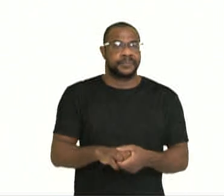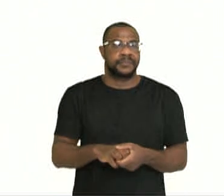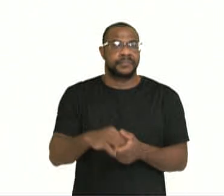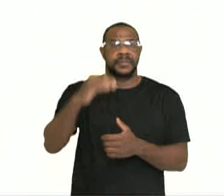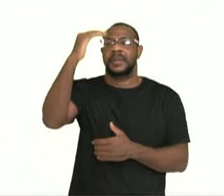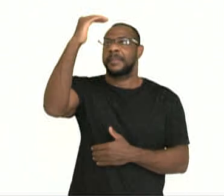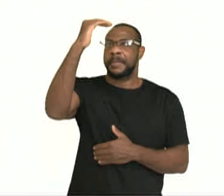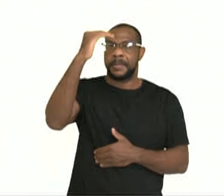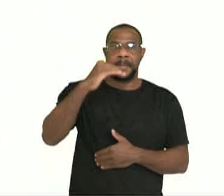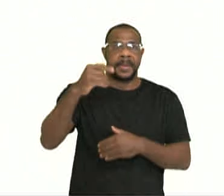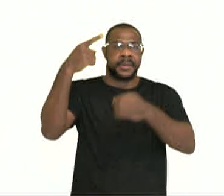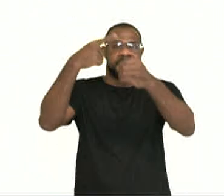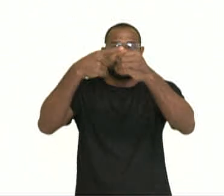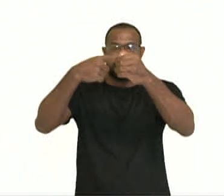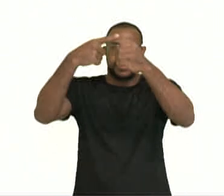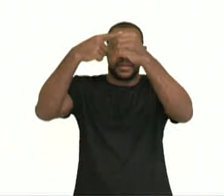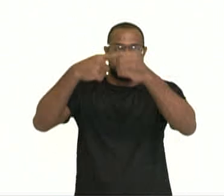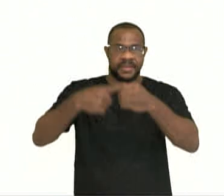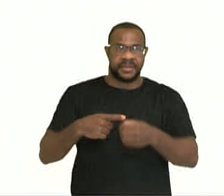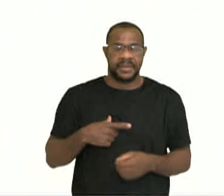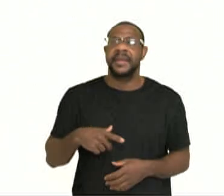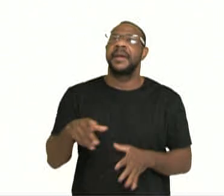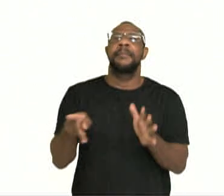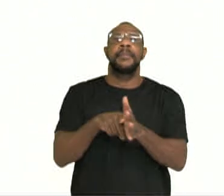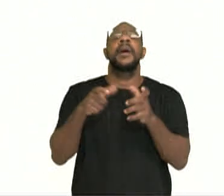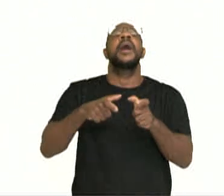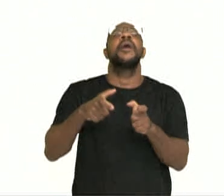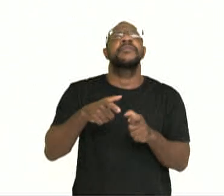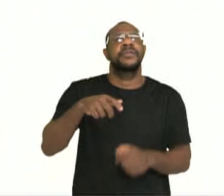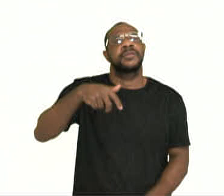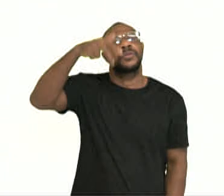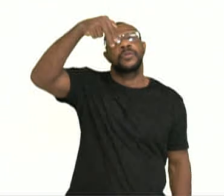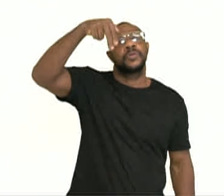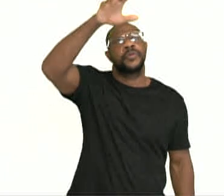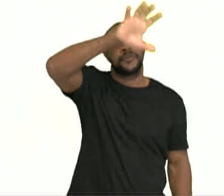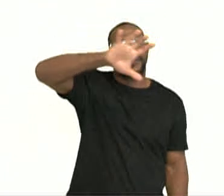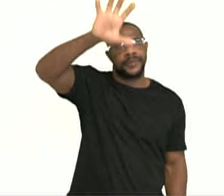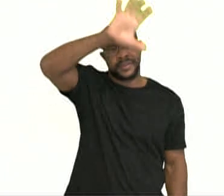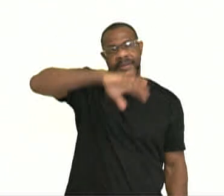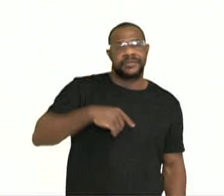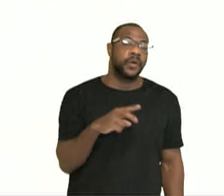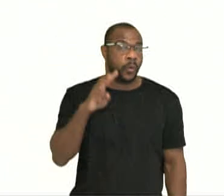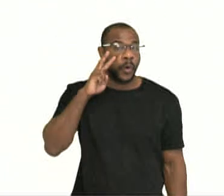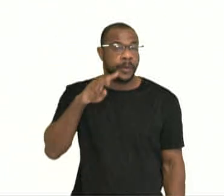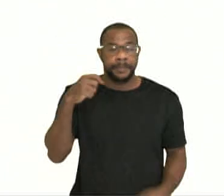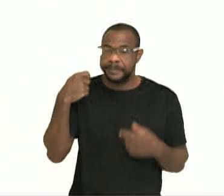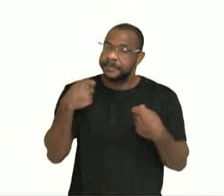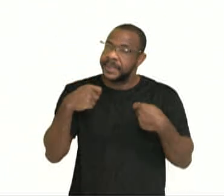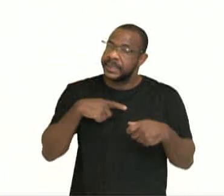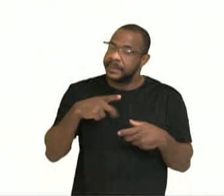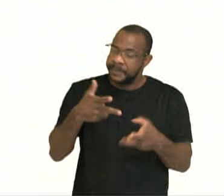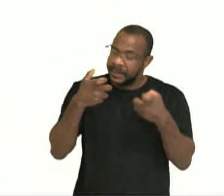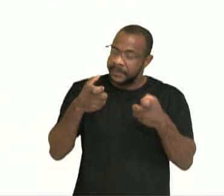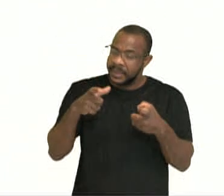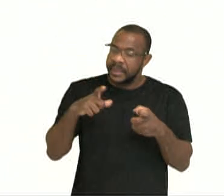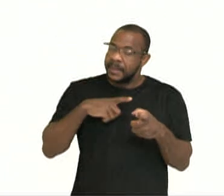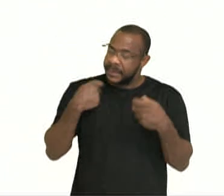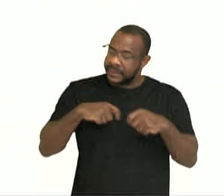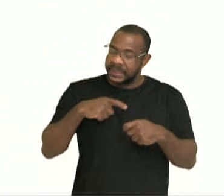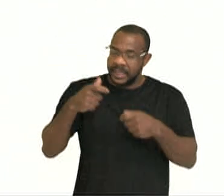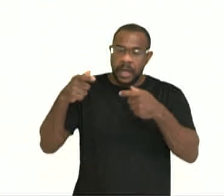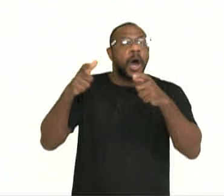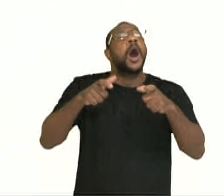parte deles, estão na região nordeste. O olhar que temos que ter é a necessidade de um investimento maior em uma